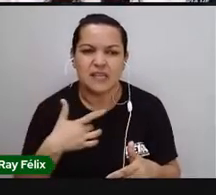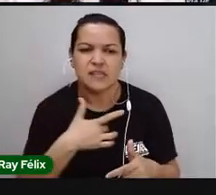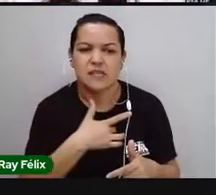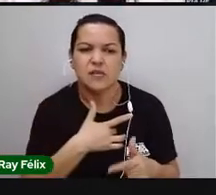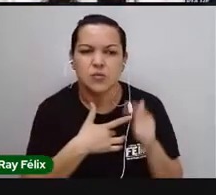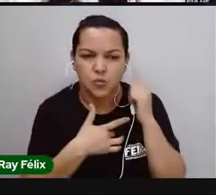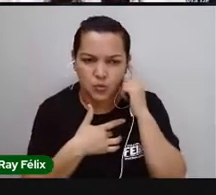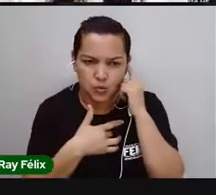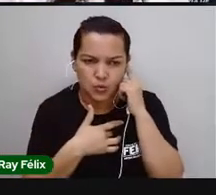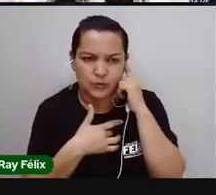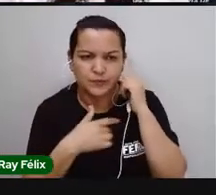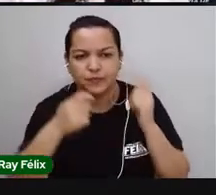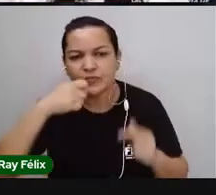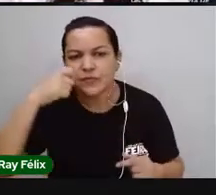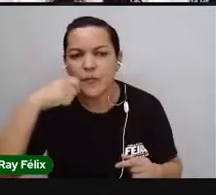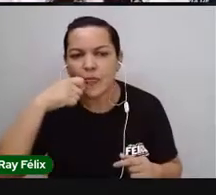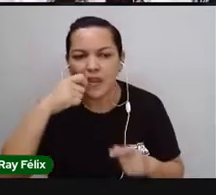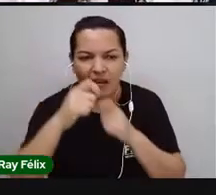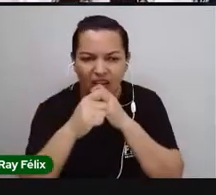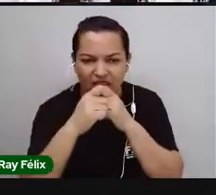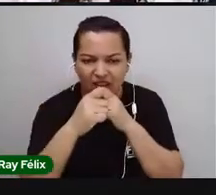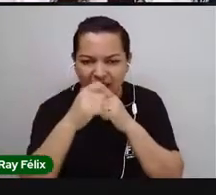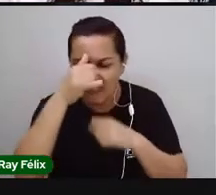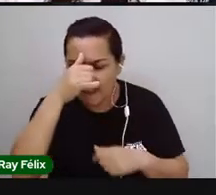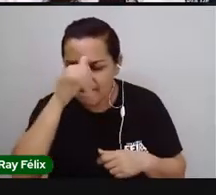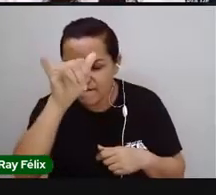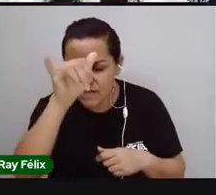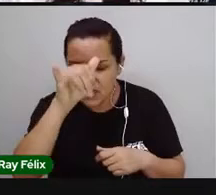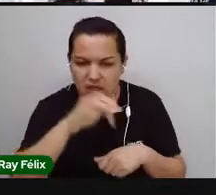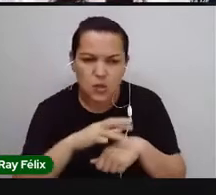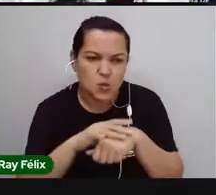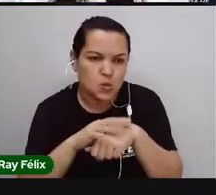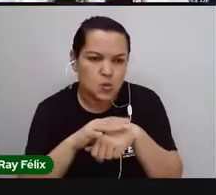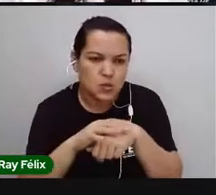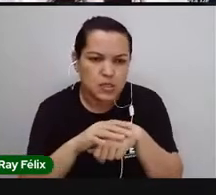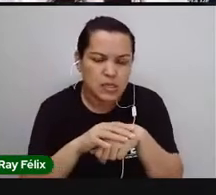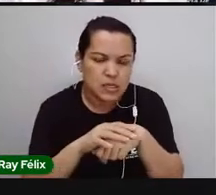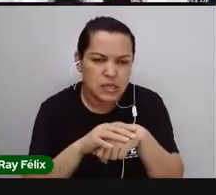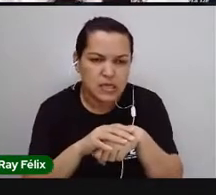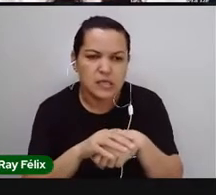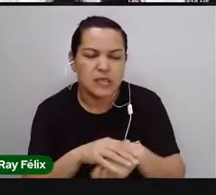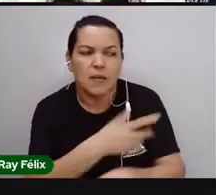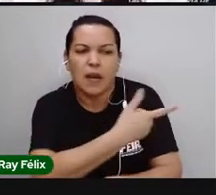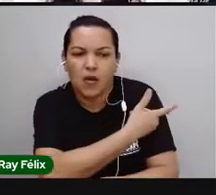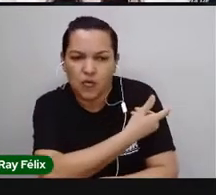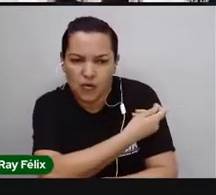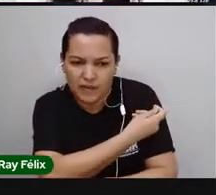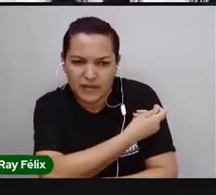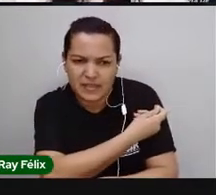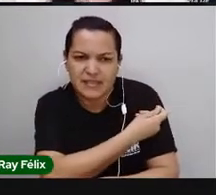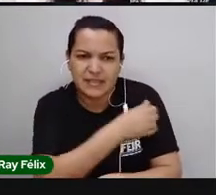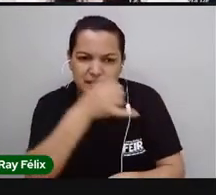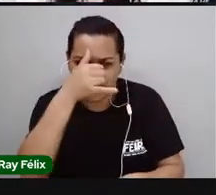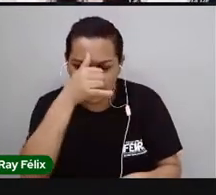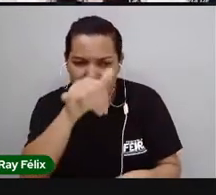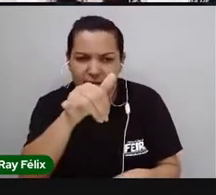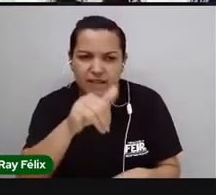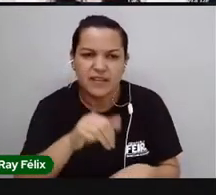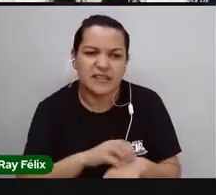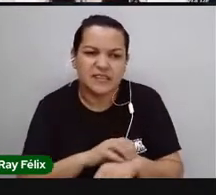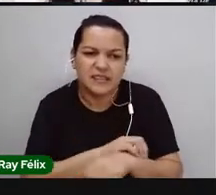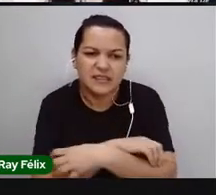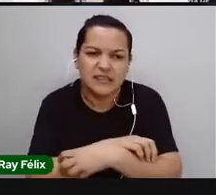Escova e fio dental, prevenir doença com vitaminas, alergia com as vacinas. Lavar, lavar, lavar,